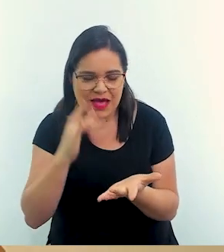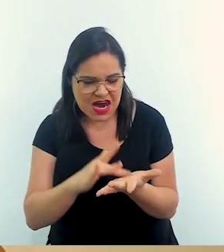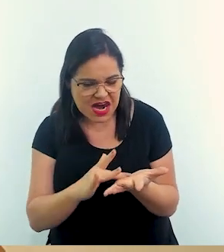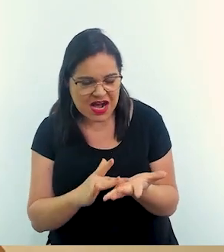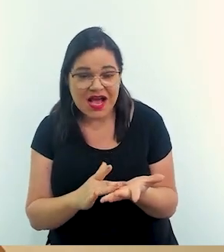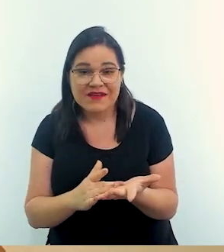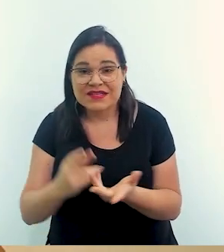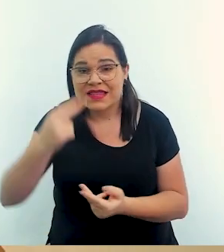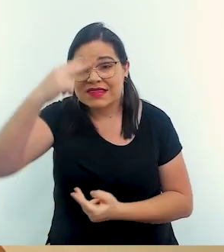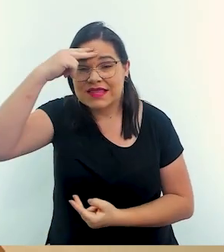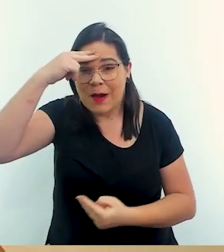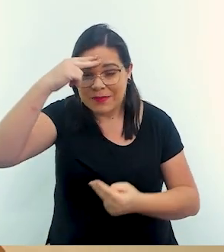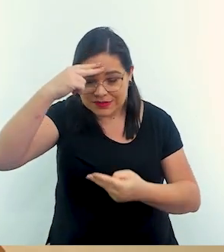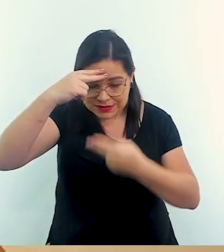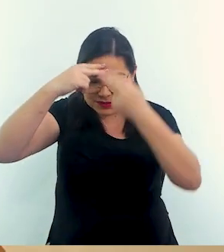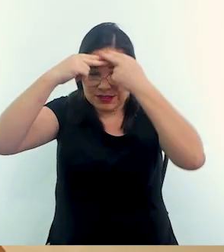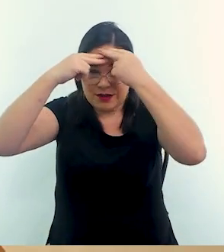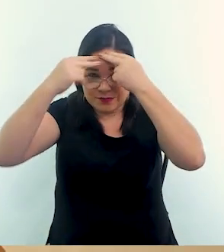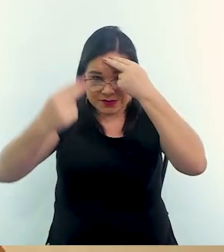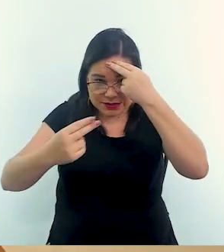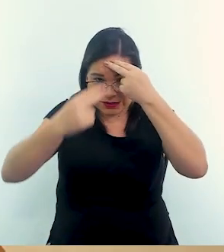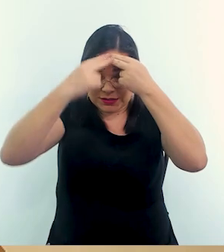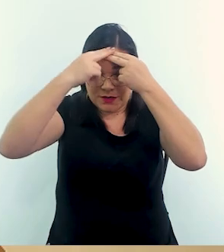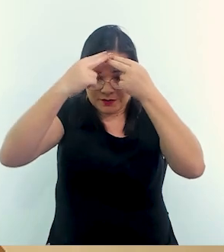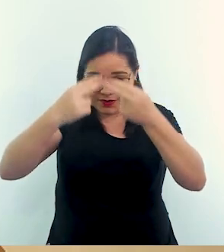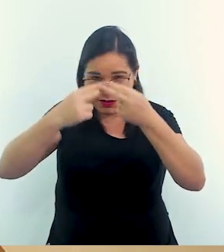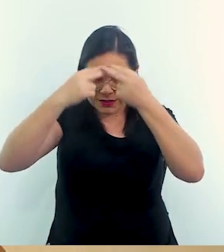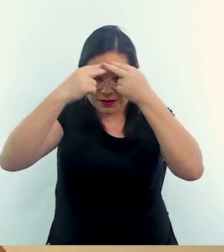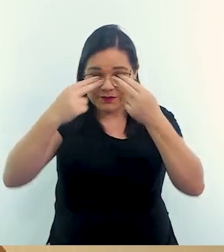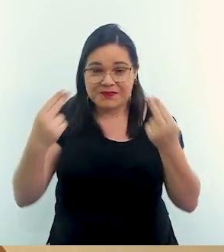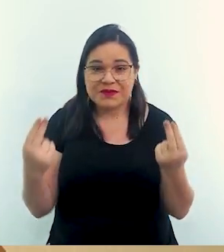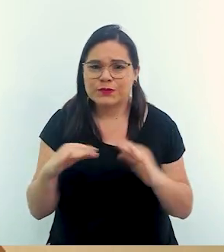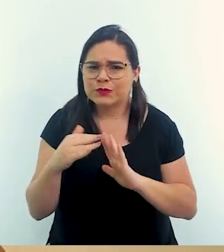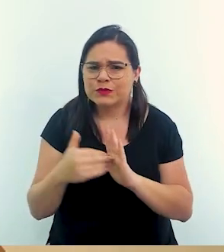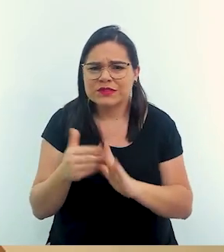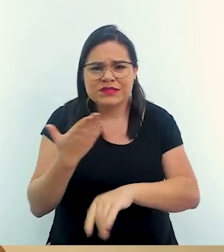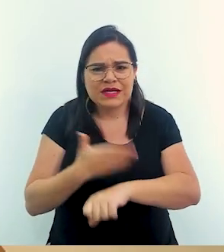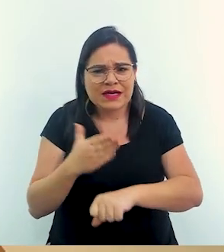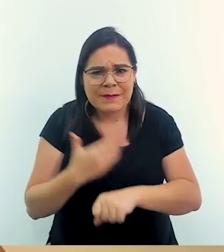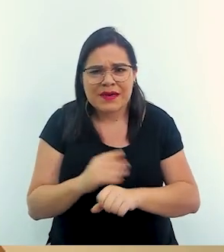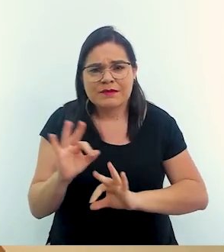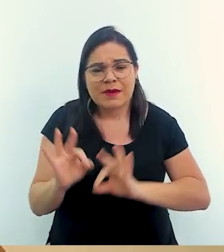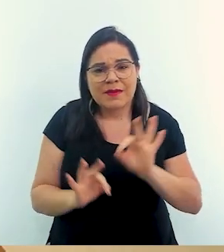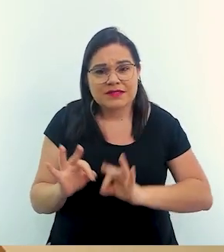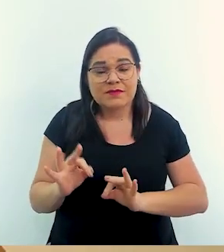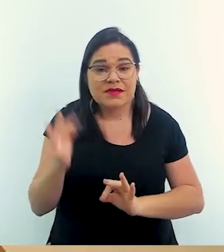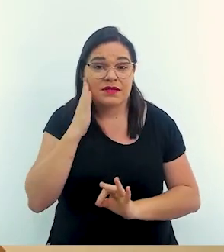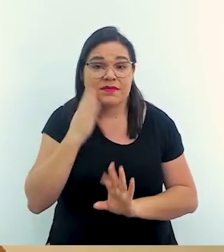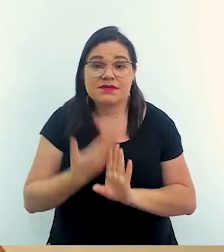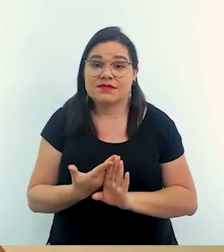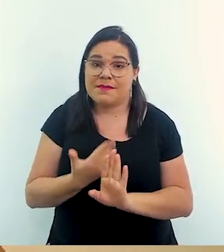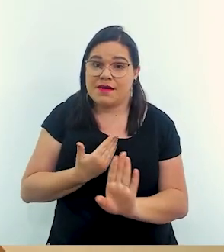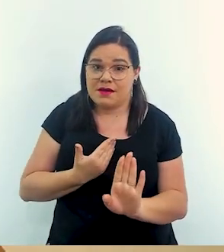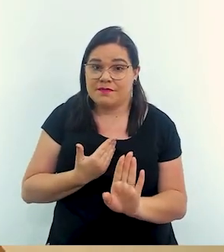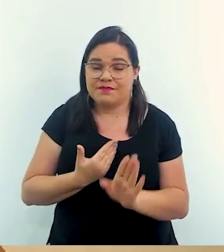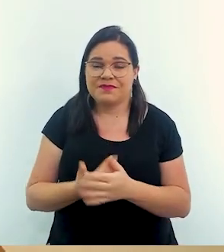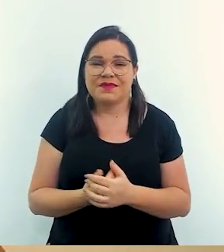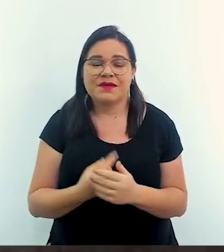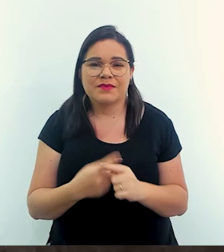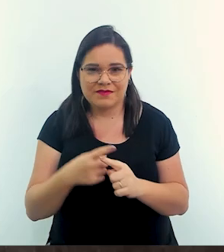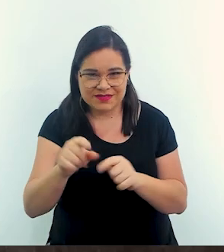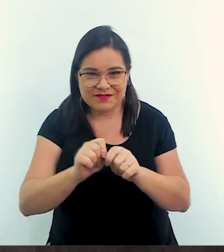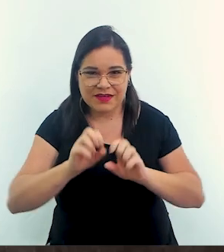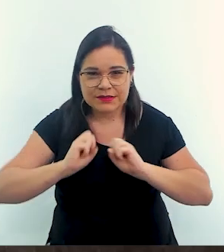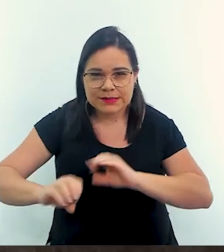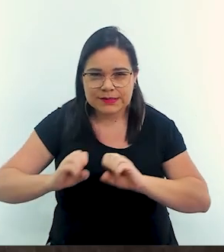você vai tendo esses traumas, você vai criando alguns calos no cérebro, então todo o treinamento, toda a nossa preparação é para saber separar isso. E você